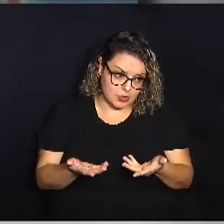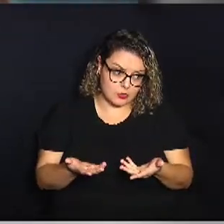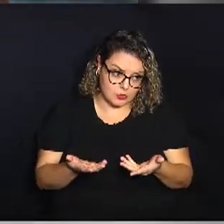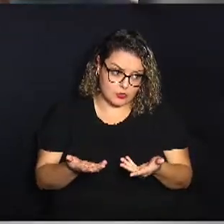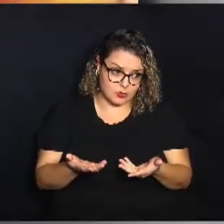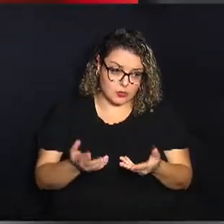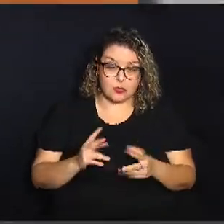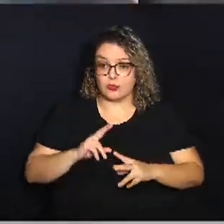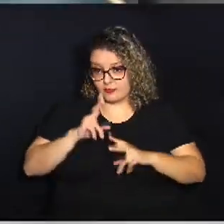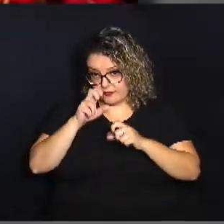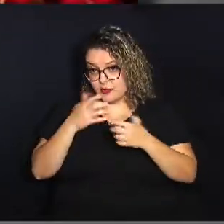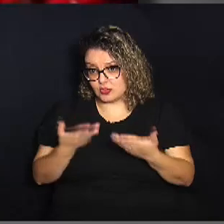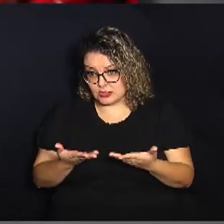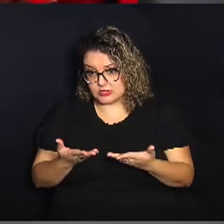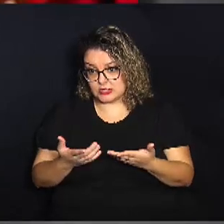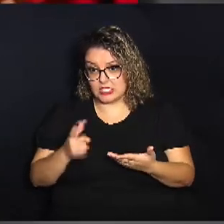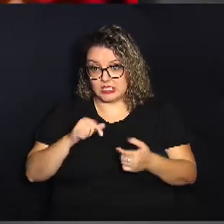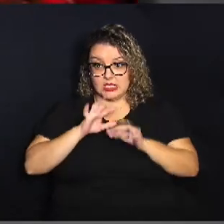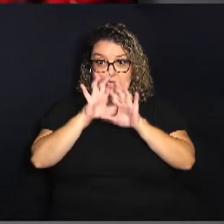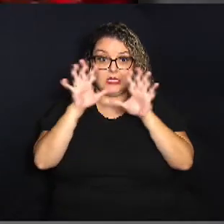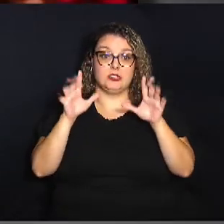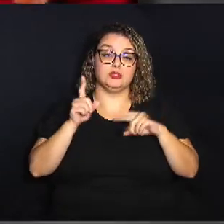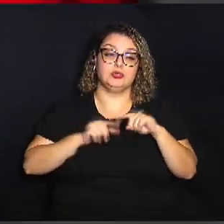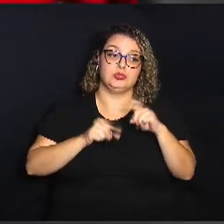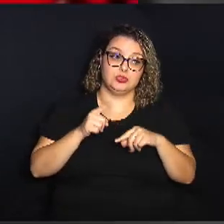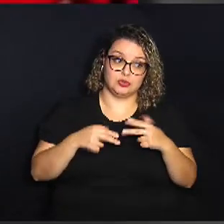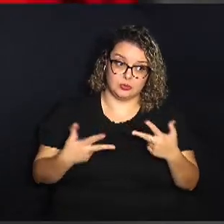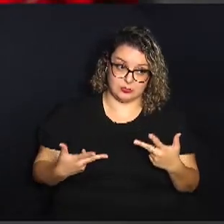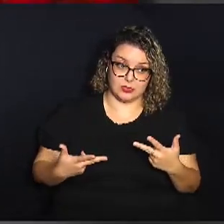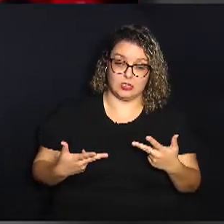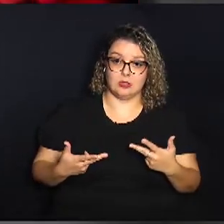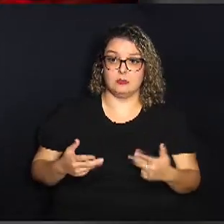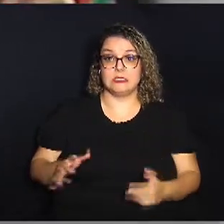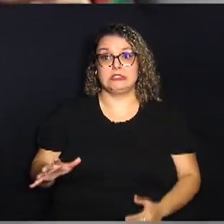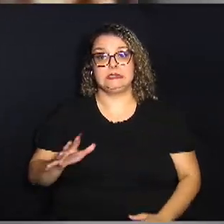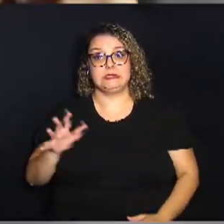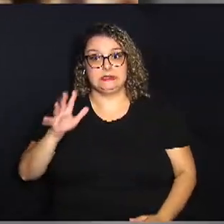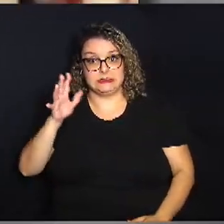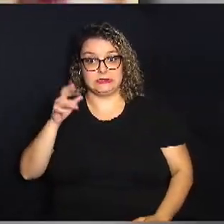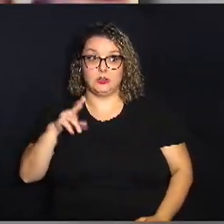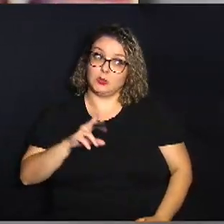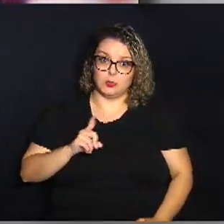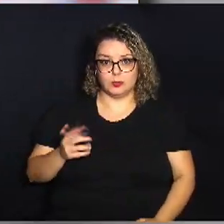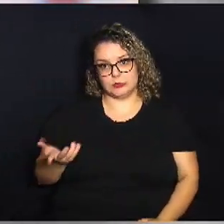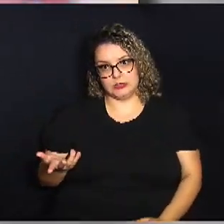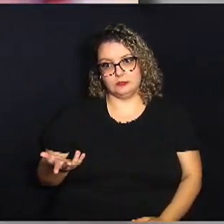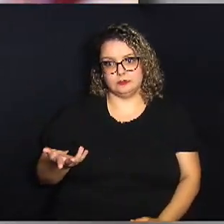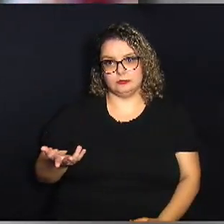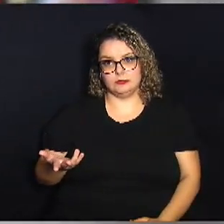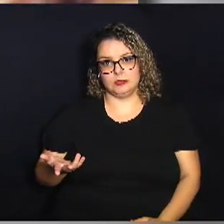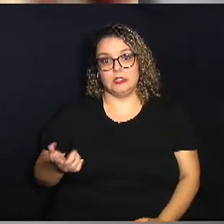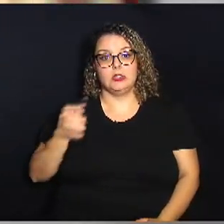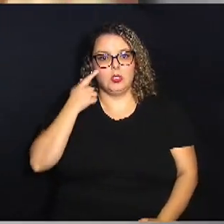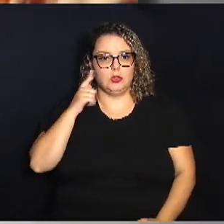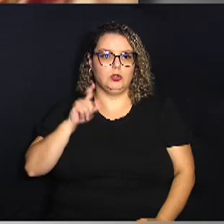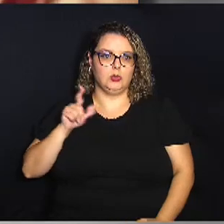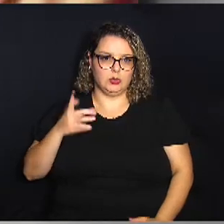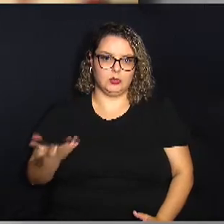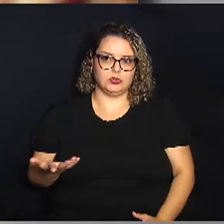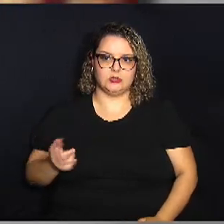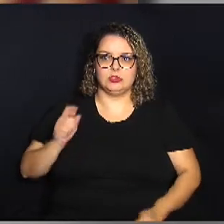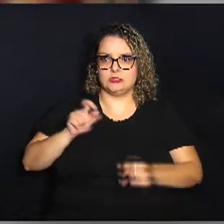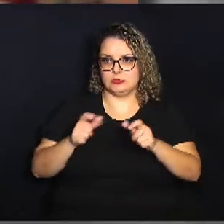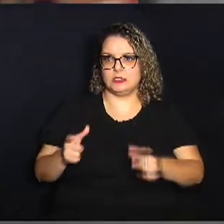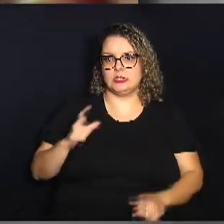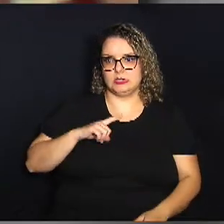força aqui é ter clareza sobre os produtos que estão mais caros ou não então obviamente as pessoas que tem